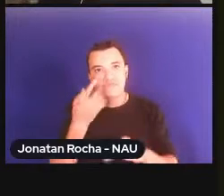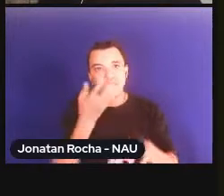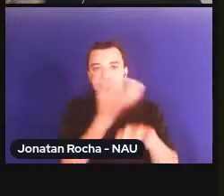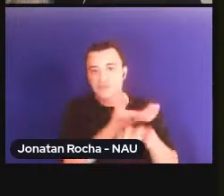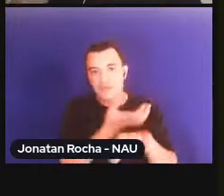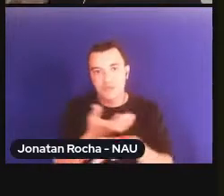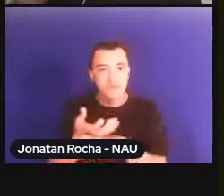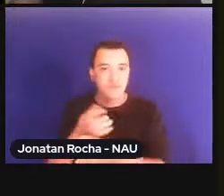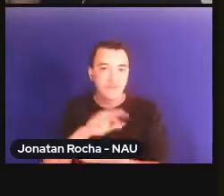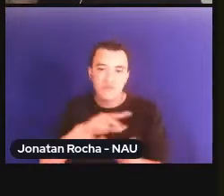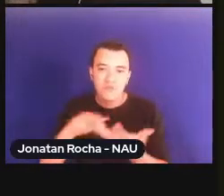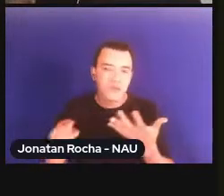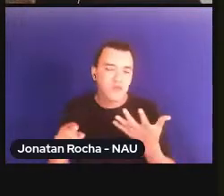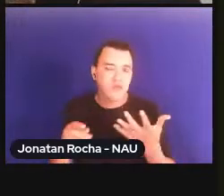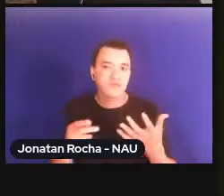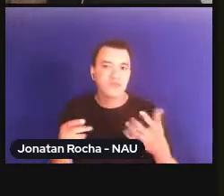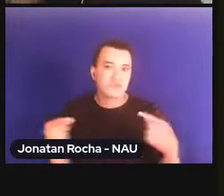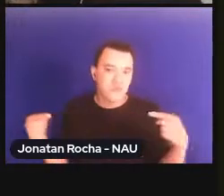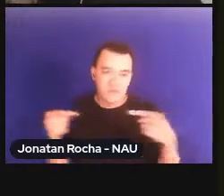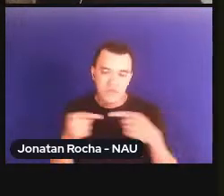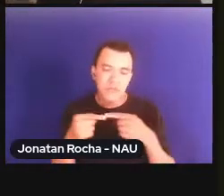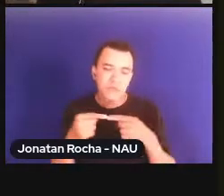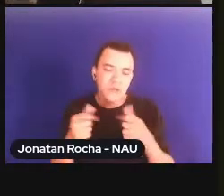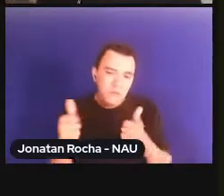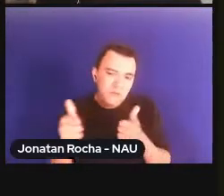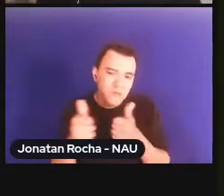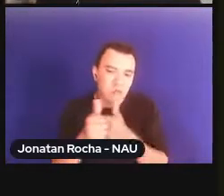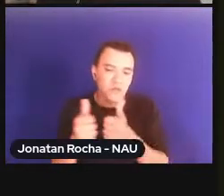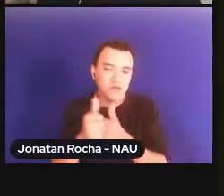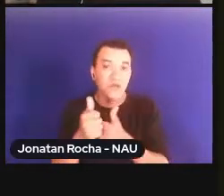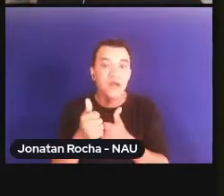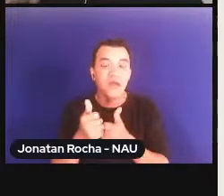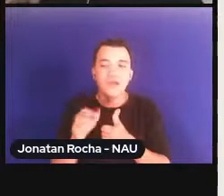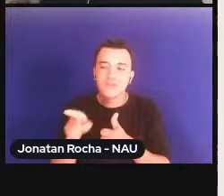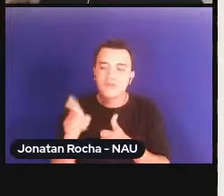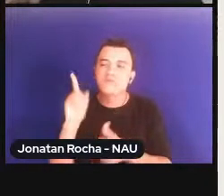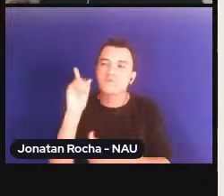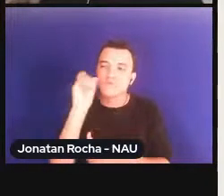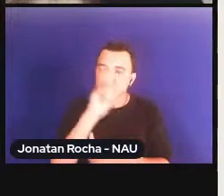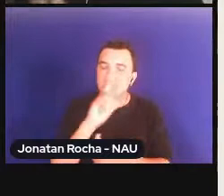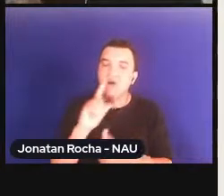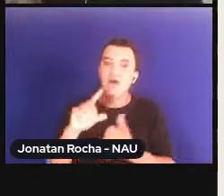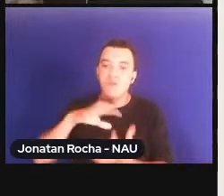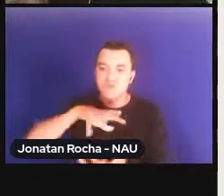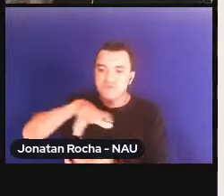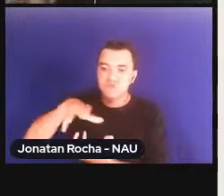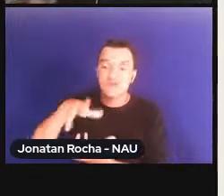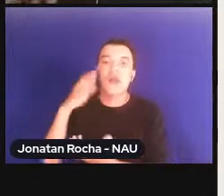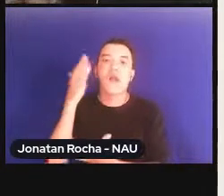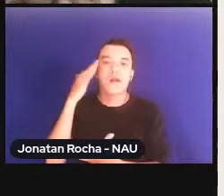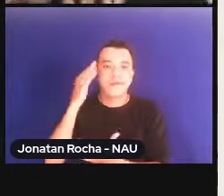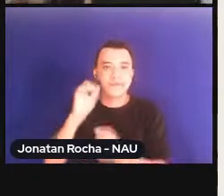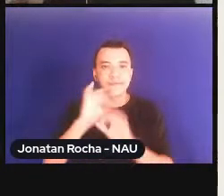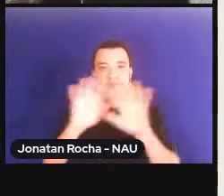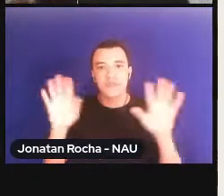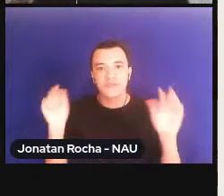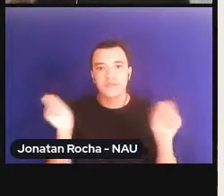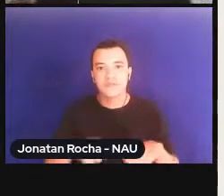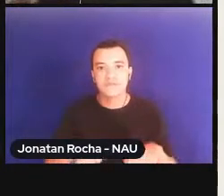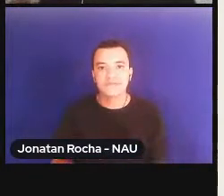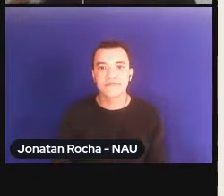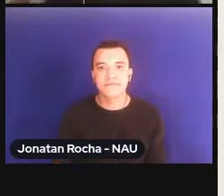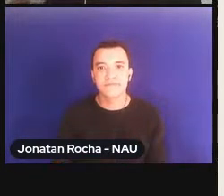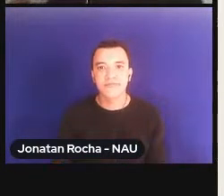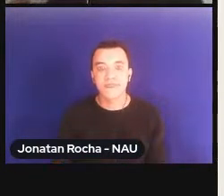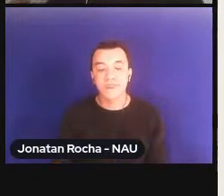talvez a gente consiga chegar um pouco mais próximo da complexidade do mundo depois contemporâneo. Falar, então,